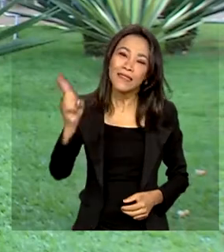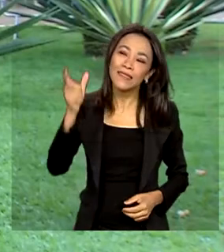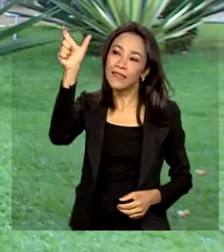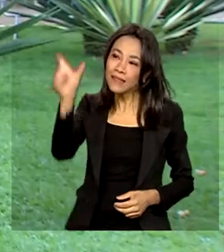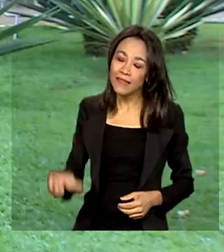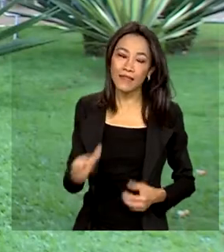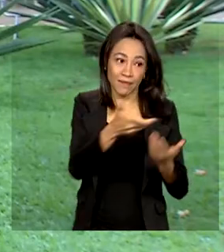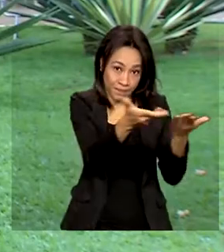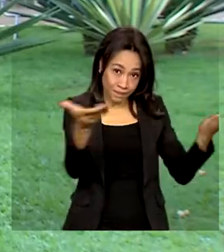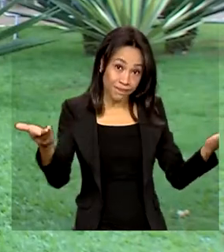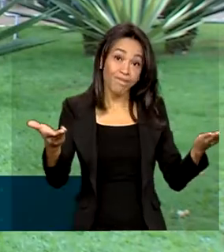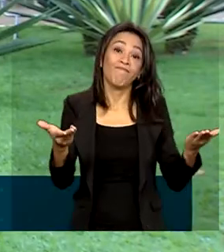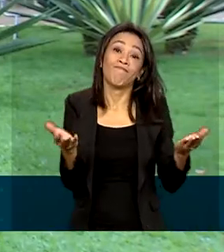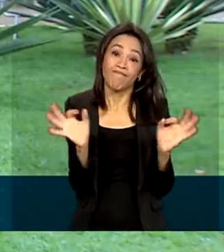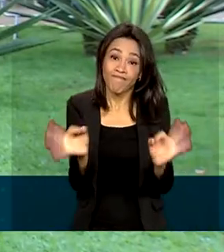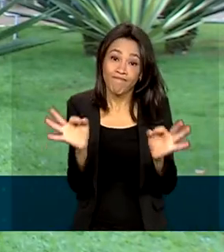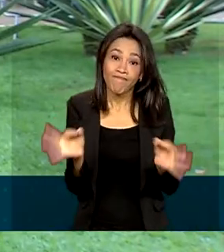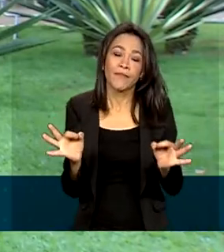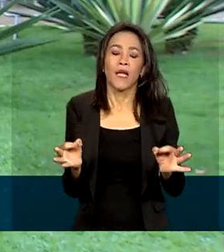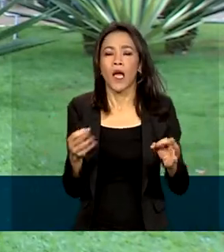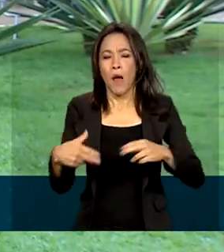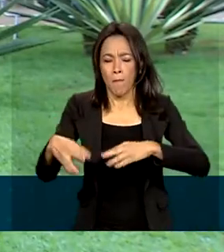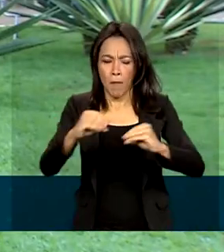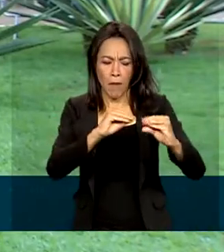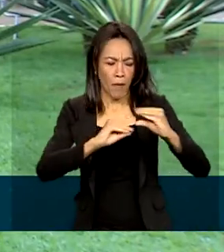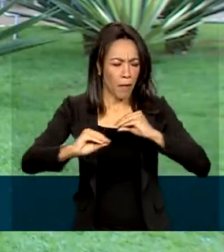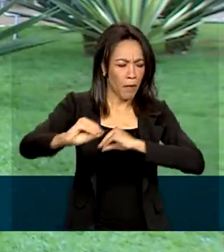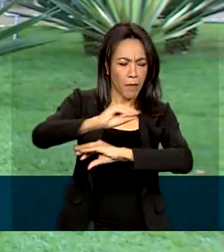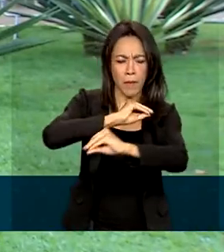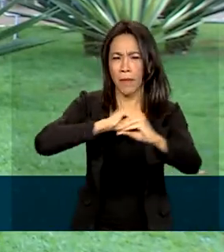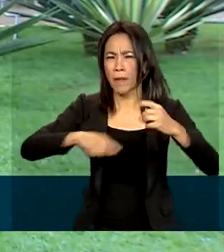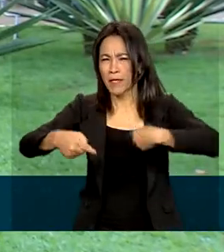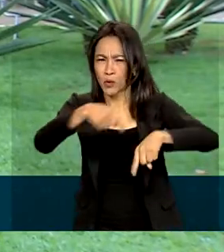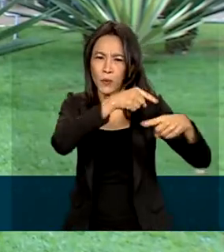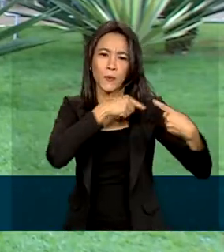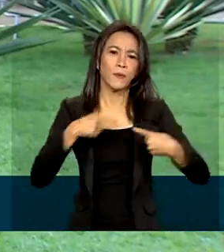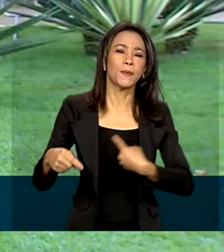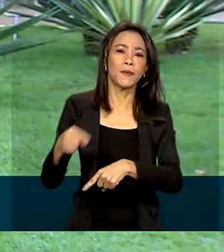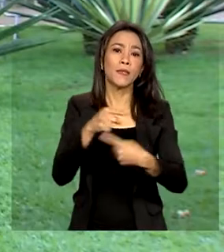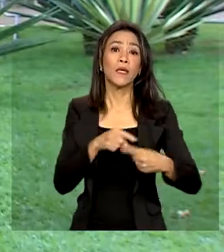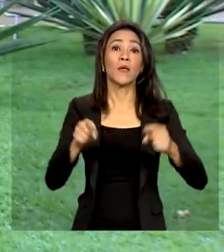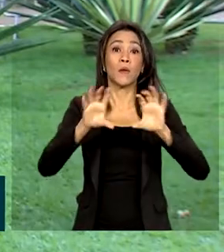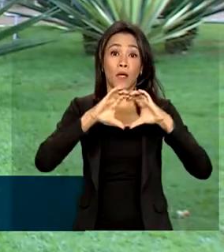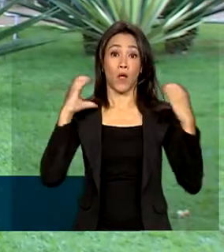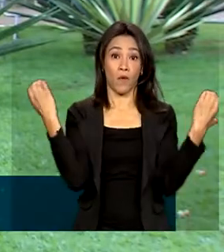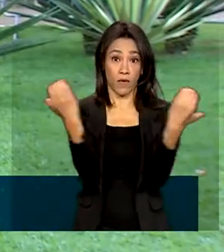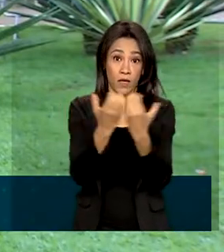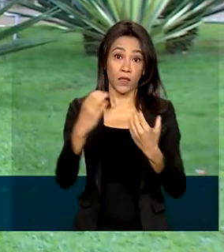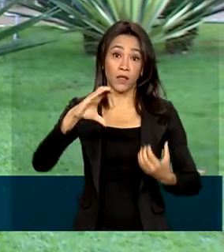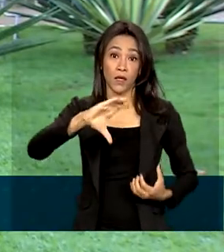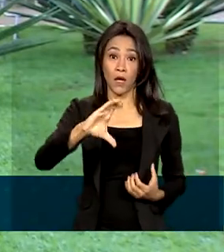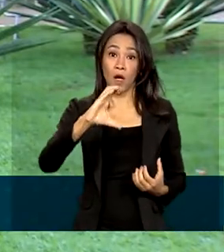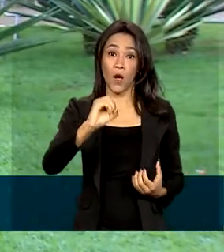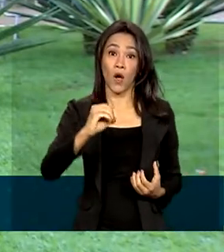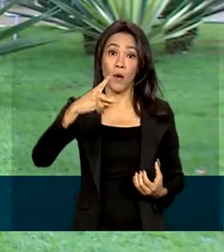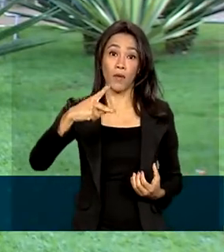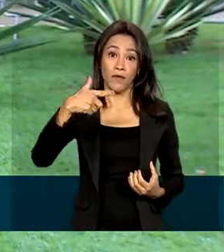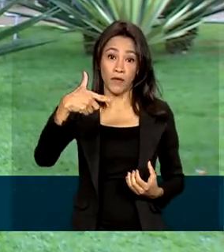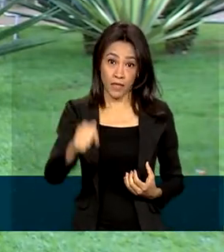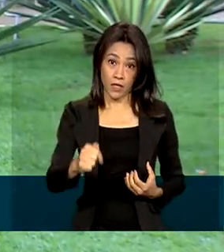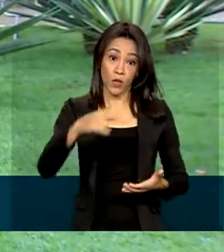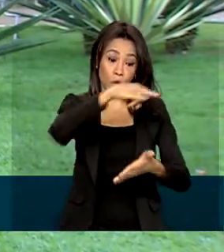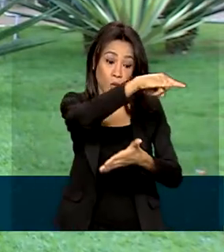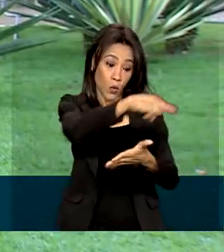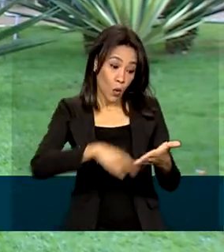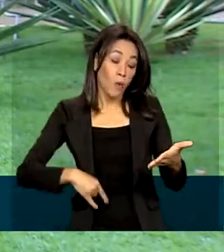É isso mesmo, após muitas negociações, os países participantes da COP27 chegaram a um acordo final. O documento foi